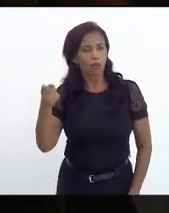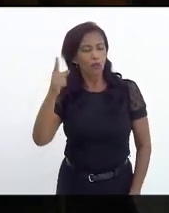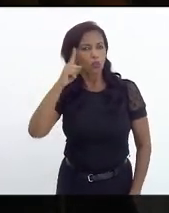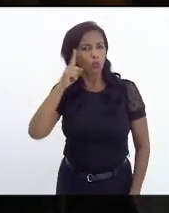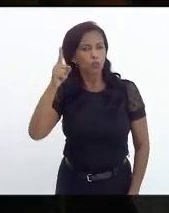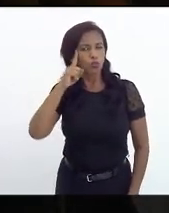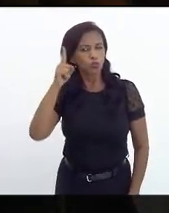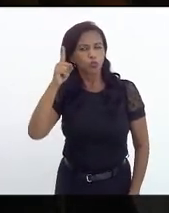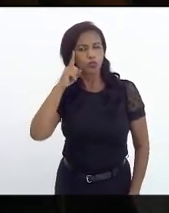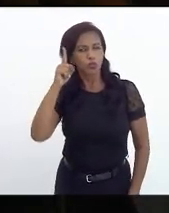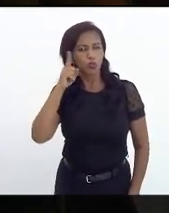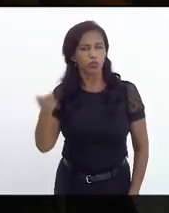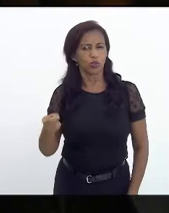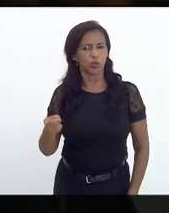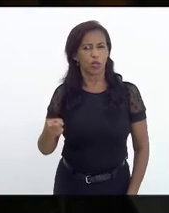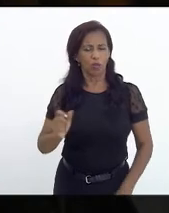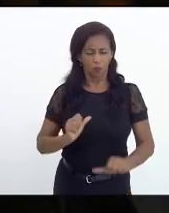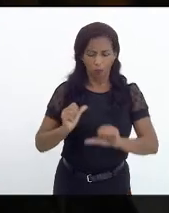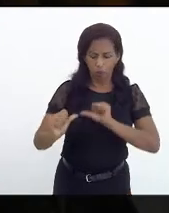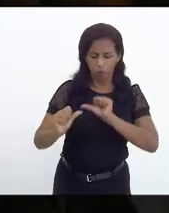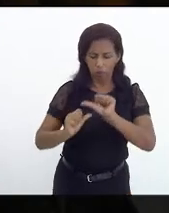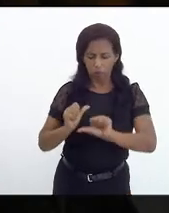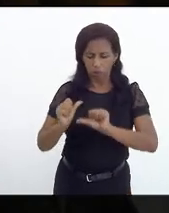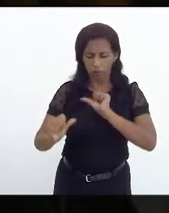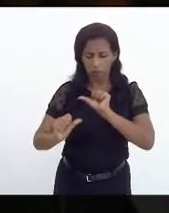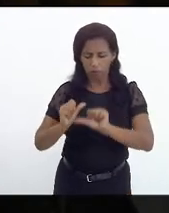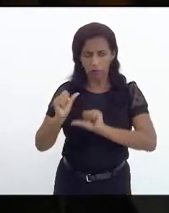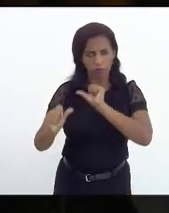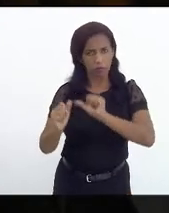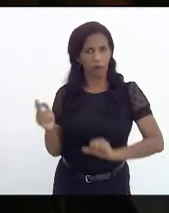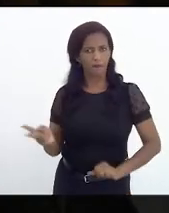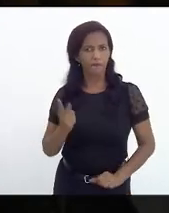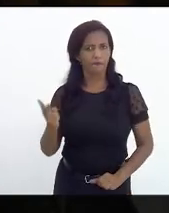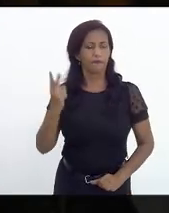os dias o reajuste de forma